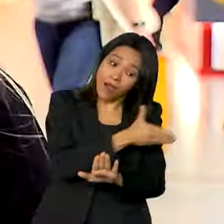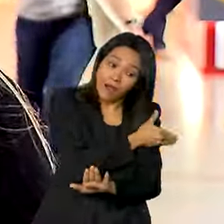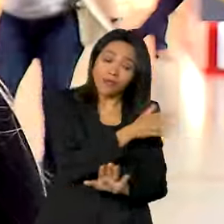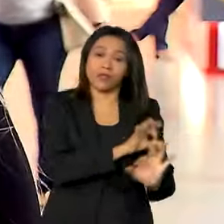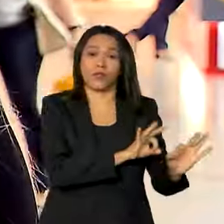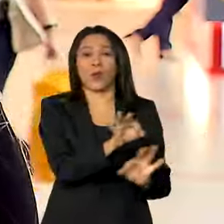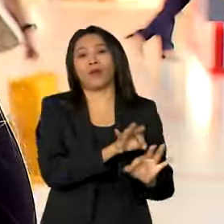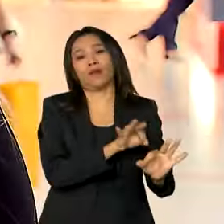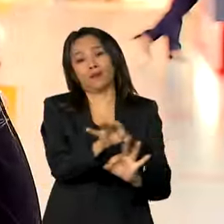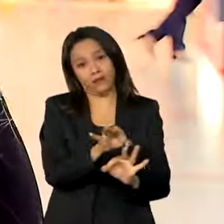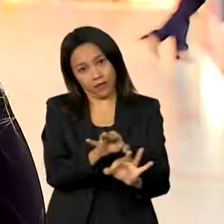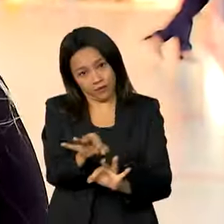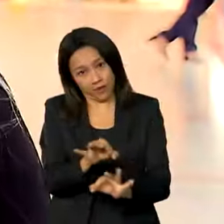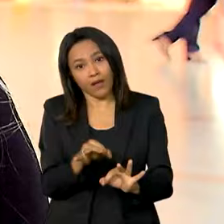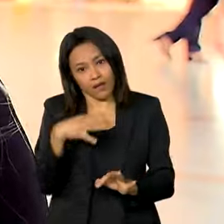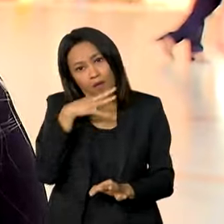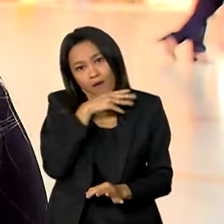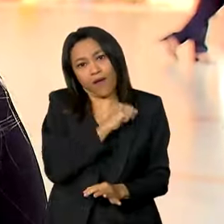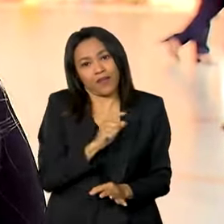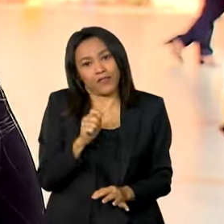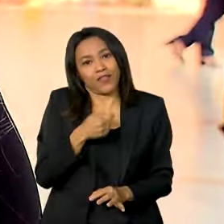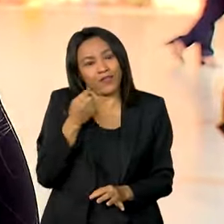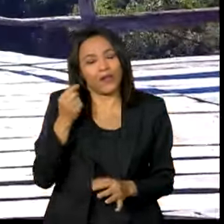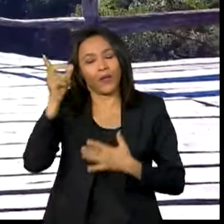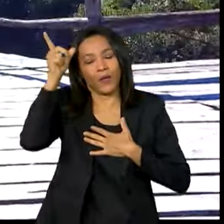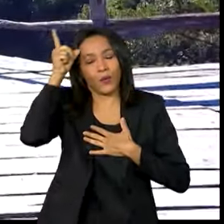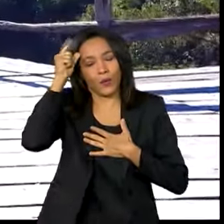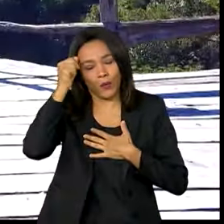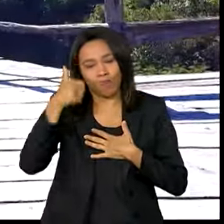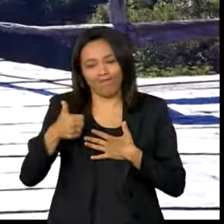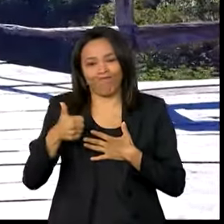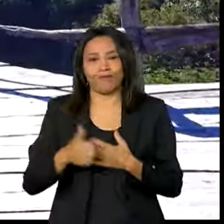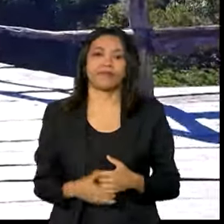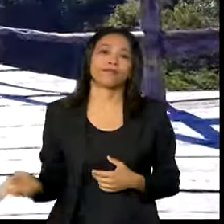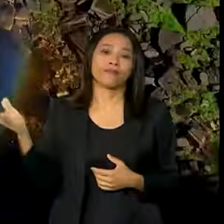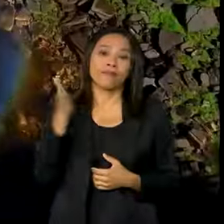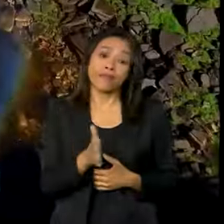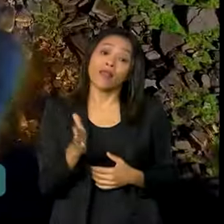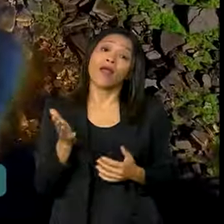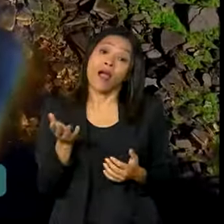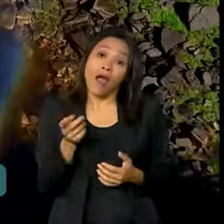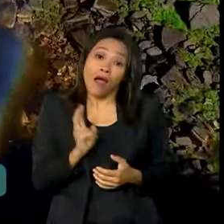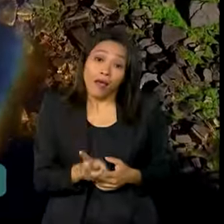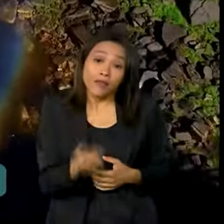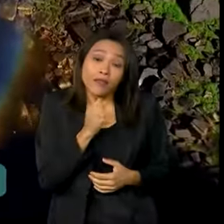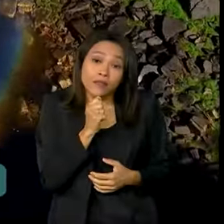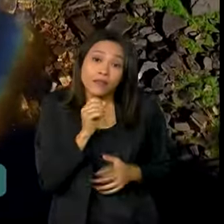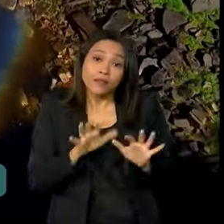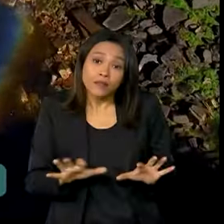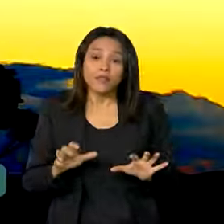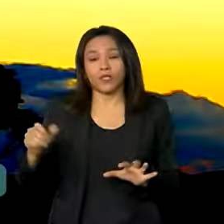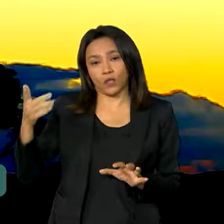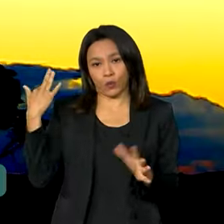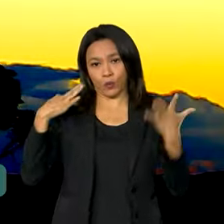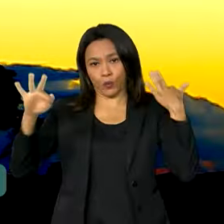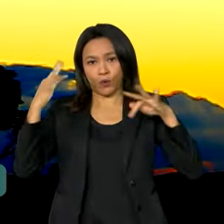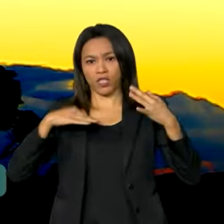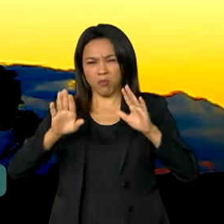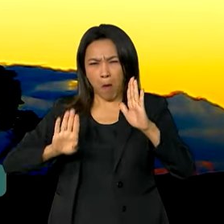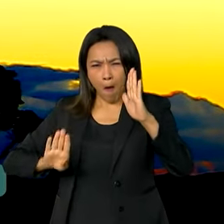antecipado, né? Eu acho que fica bem tranquilo. Ainda assim, o turismo no Brasil vem batendo